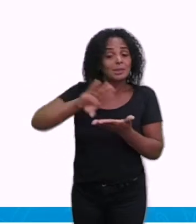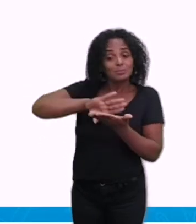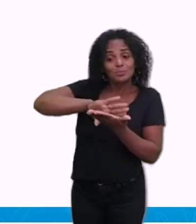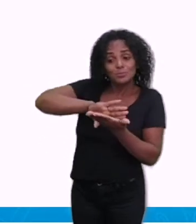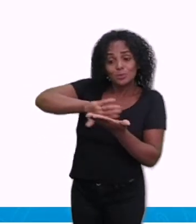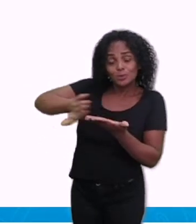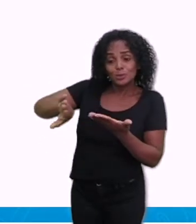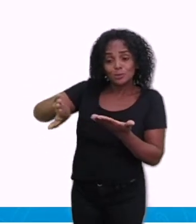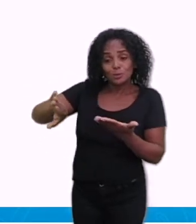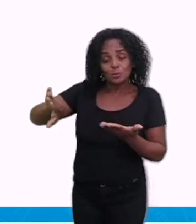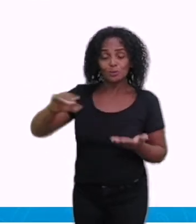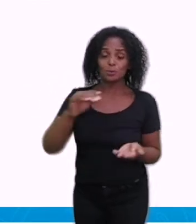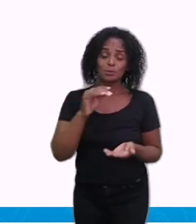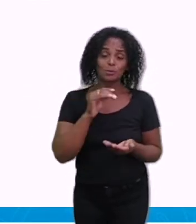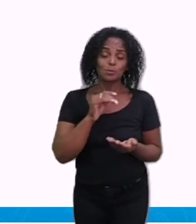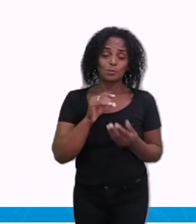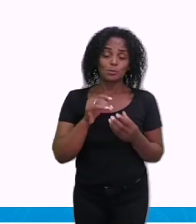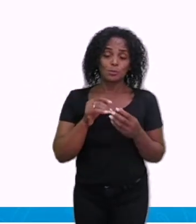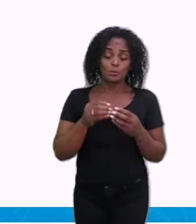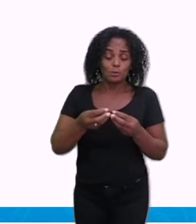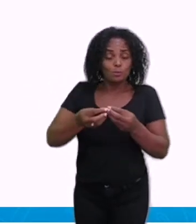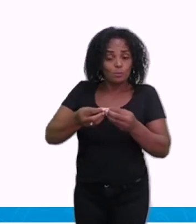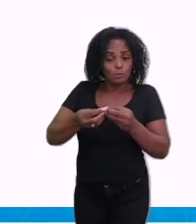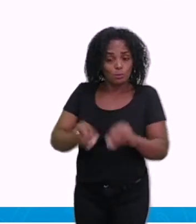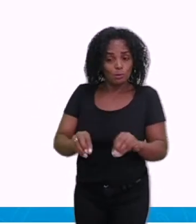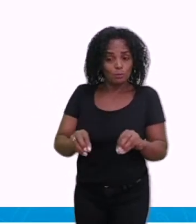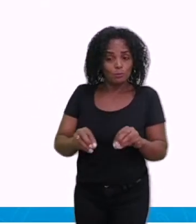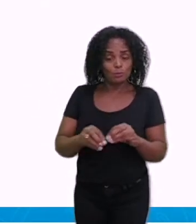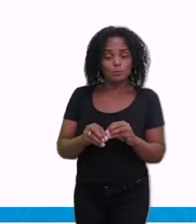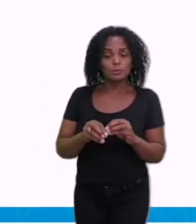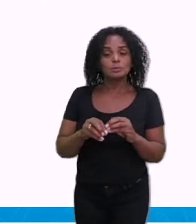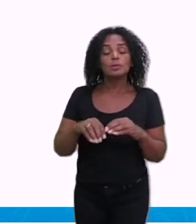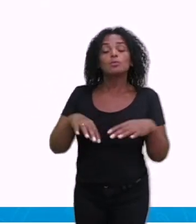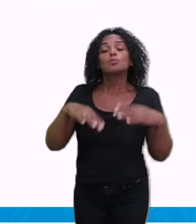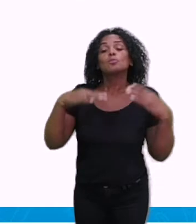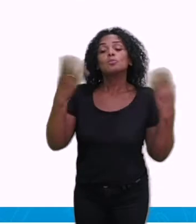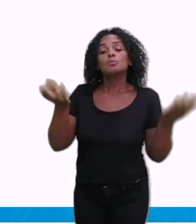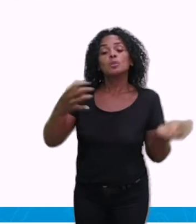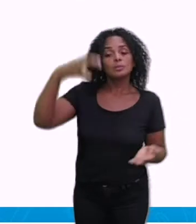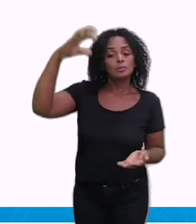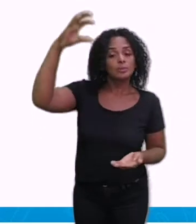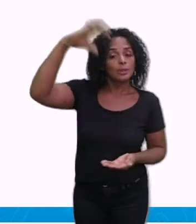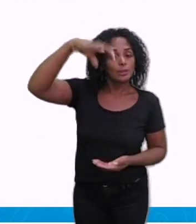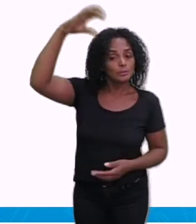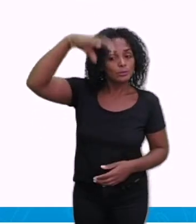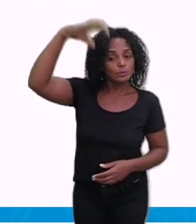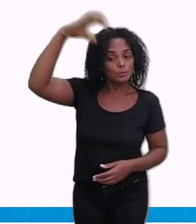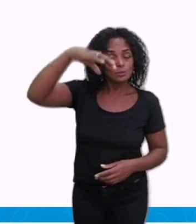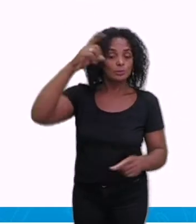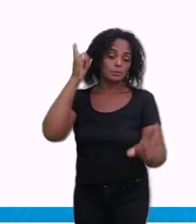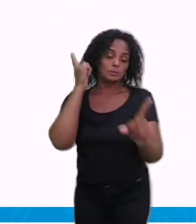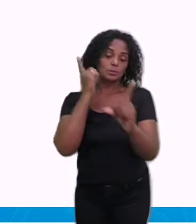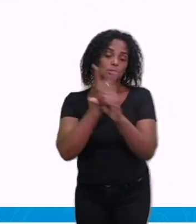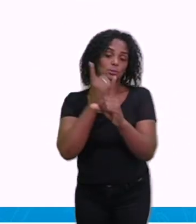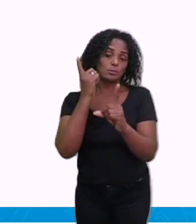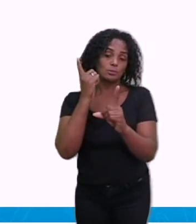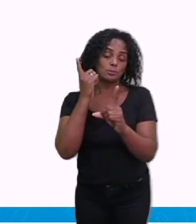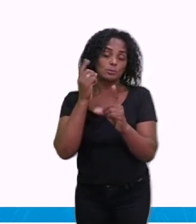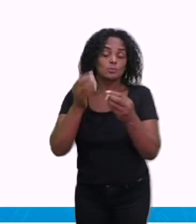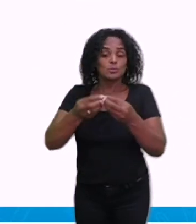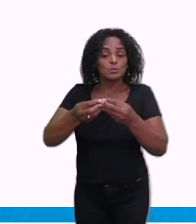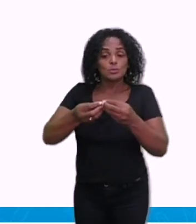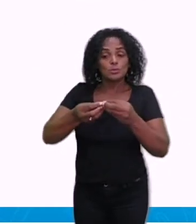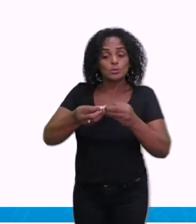secos, nas bordas dos possíveis criadouros, quando vem a chuva, encontra com os